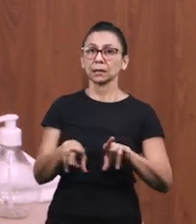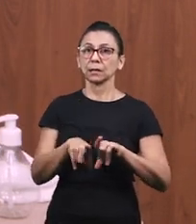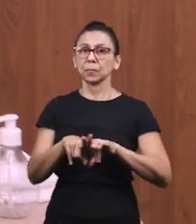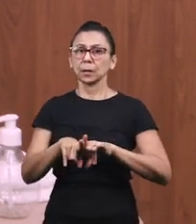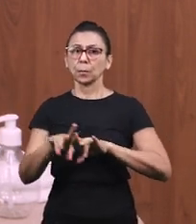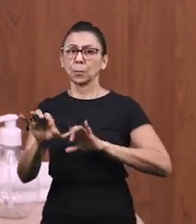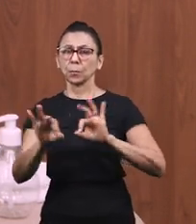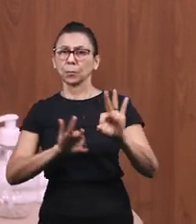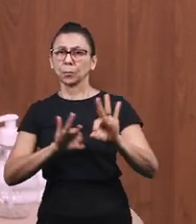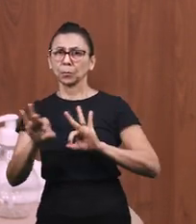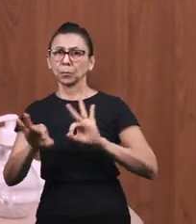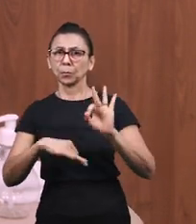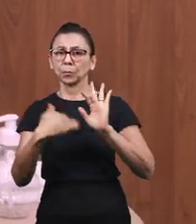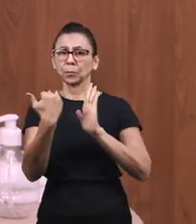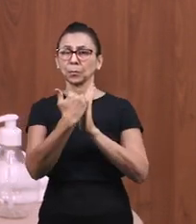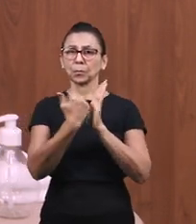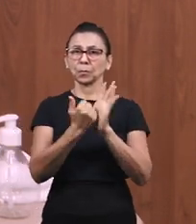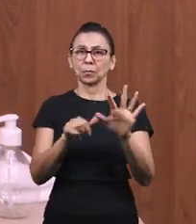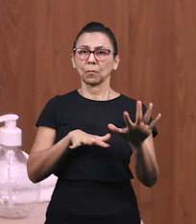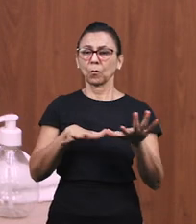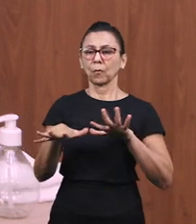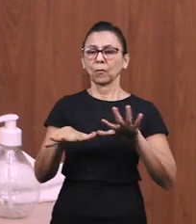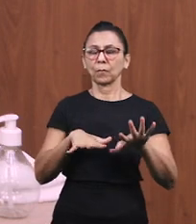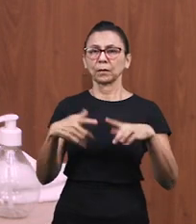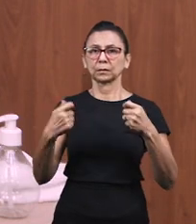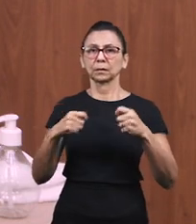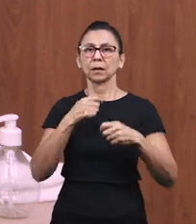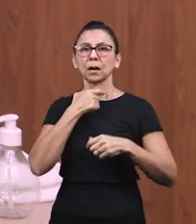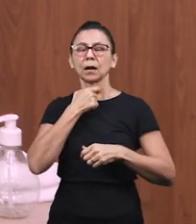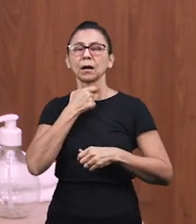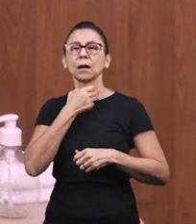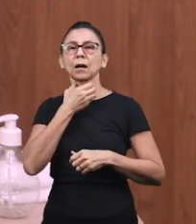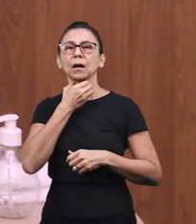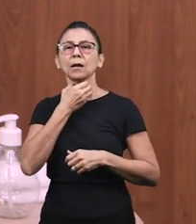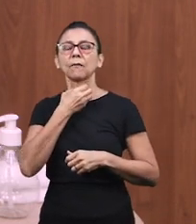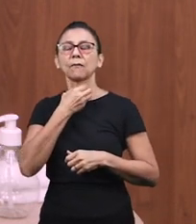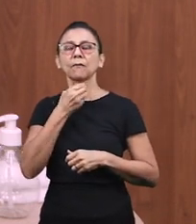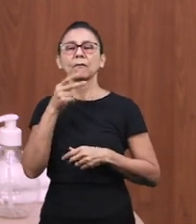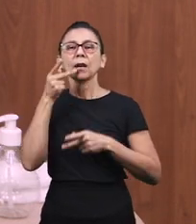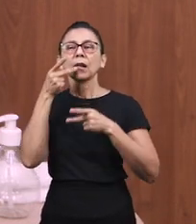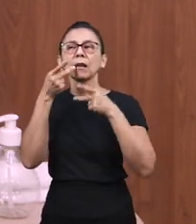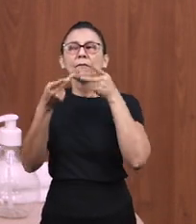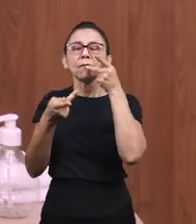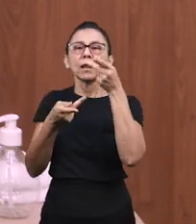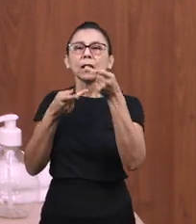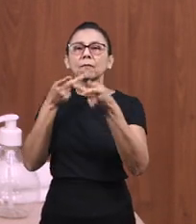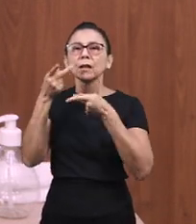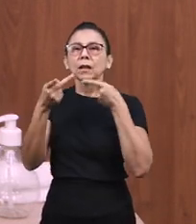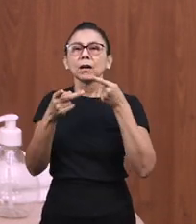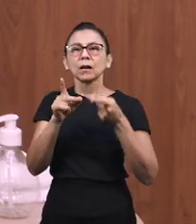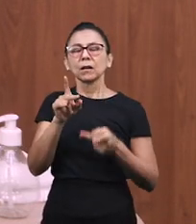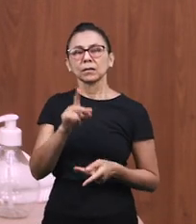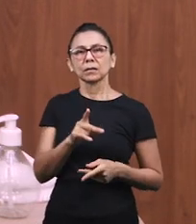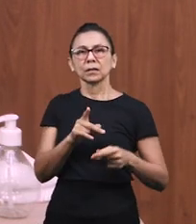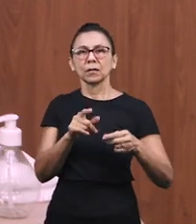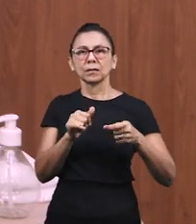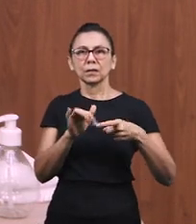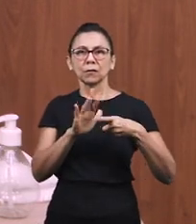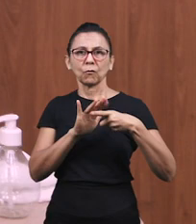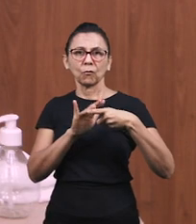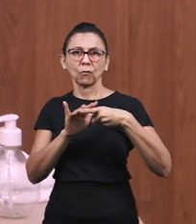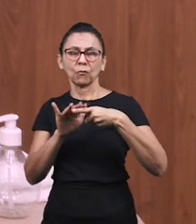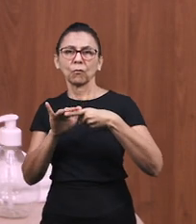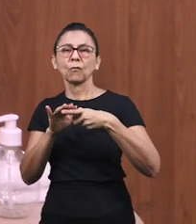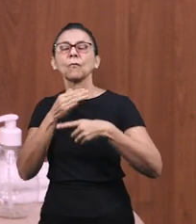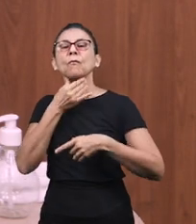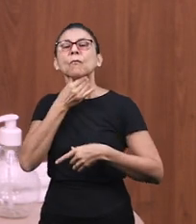planejamento e na programação dos movimentos necessários para a fala. Depois que a pessoa aprende o fonema com seu